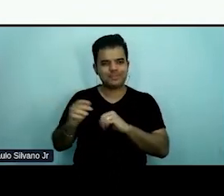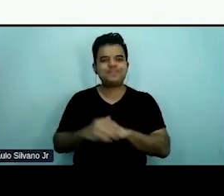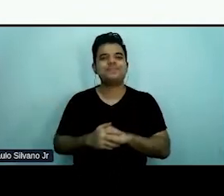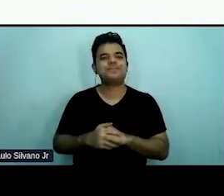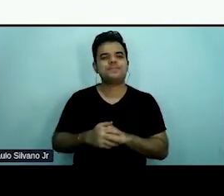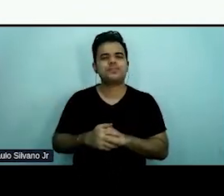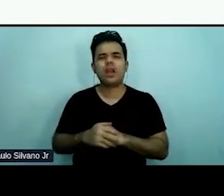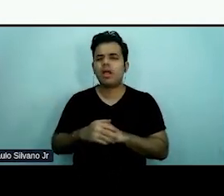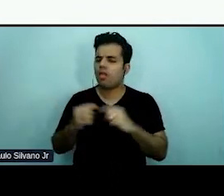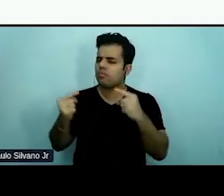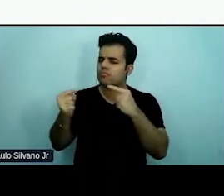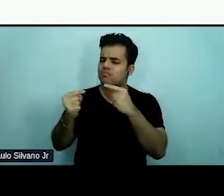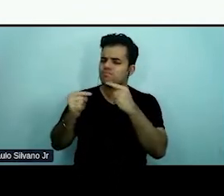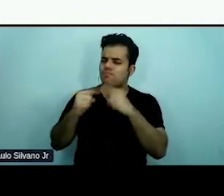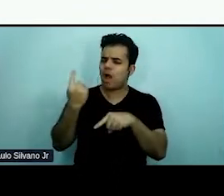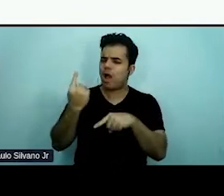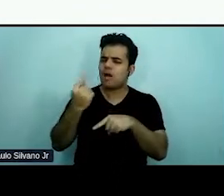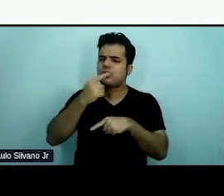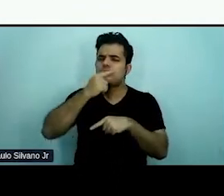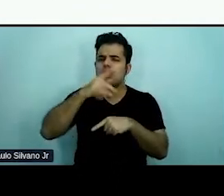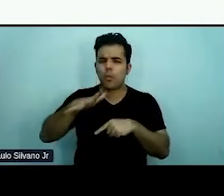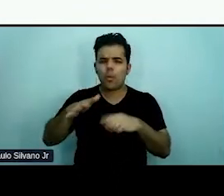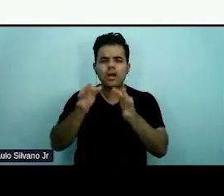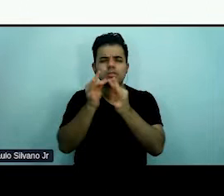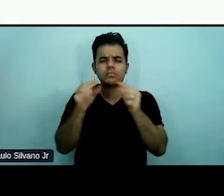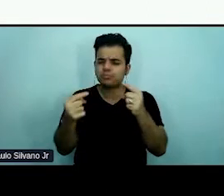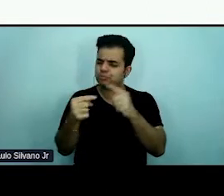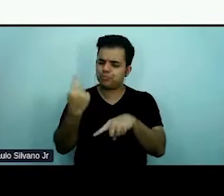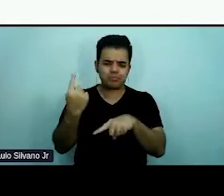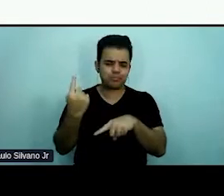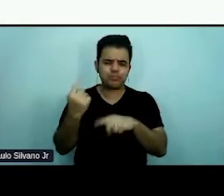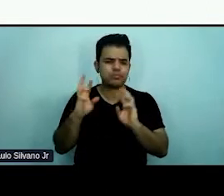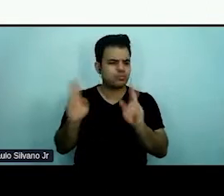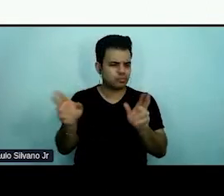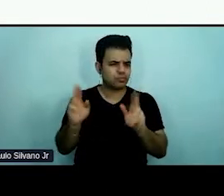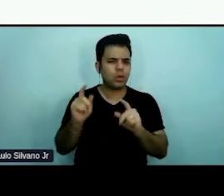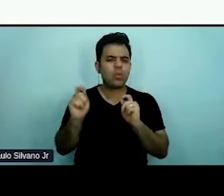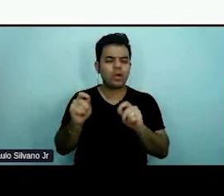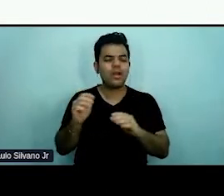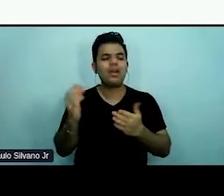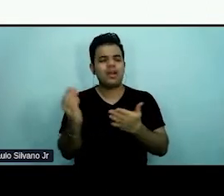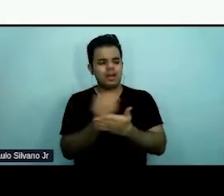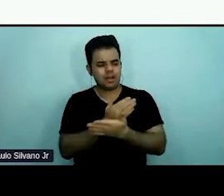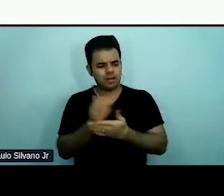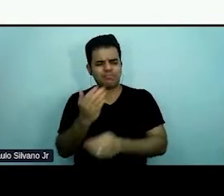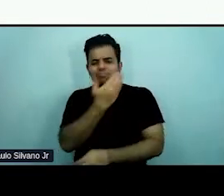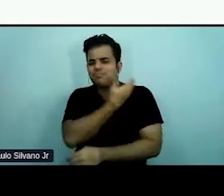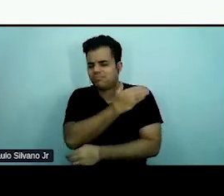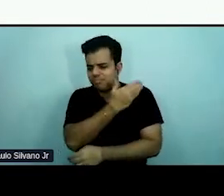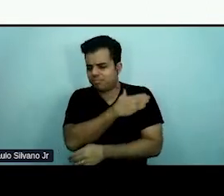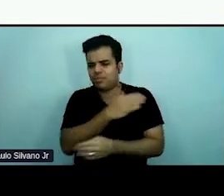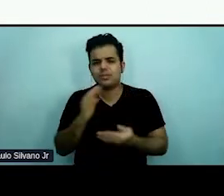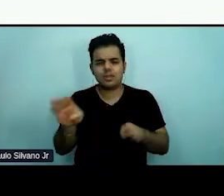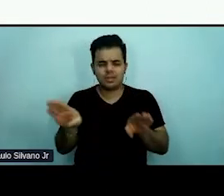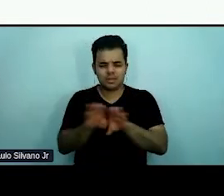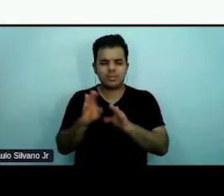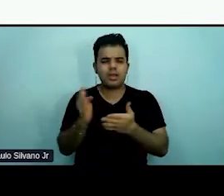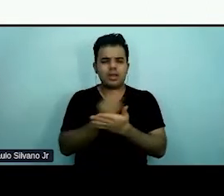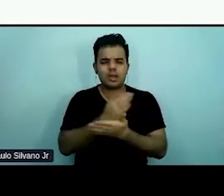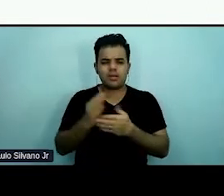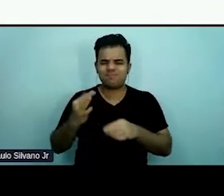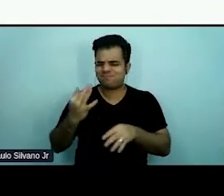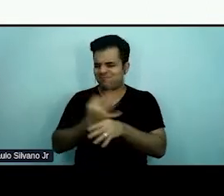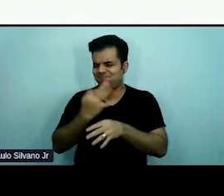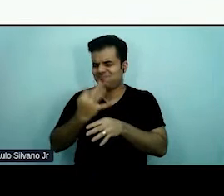E o que que não é a linguagem simples? Existe um grande preconceito, uma resistência em relação à linguagem simples,